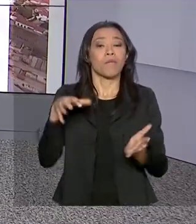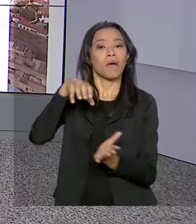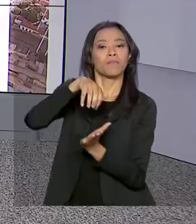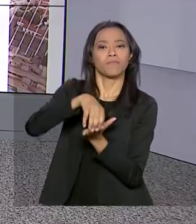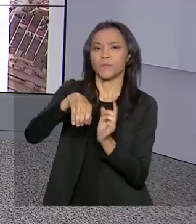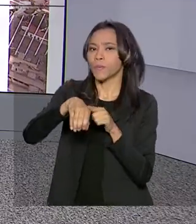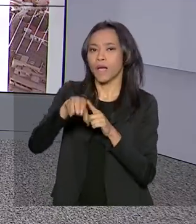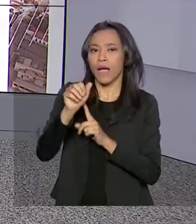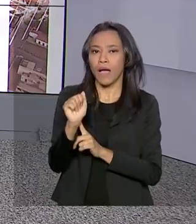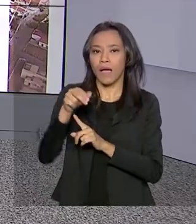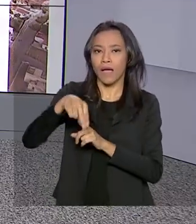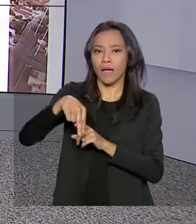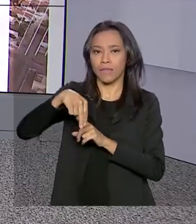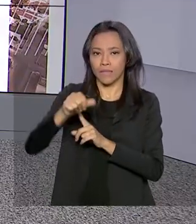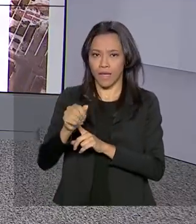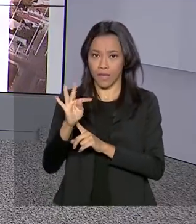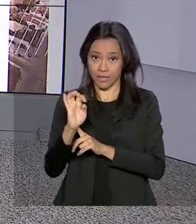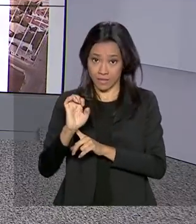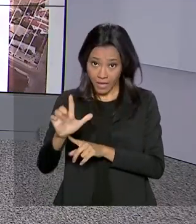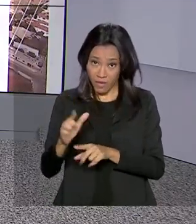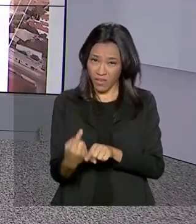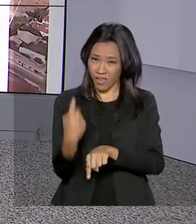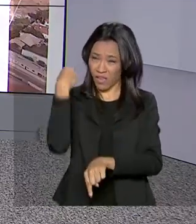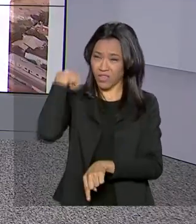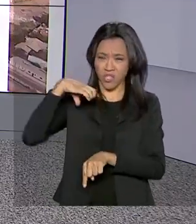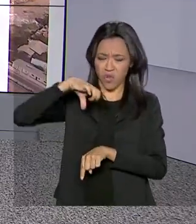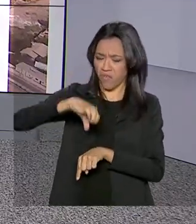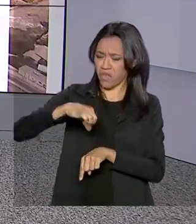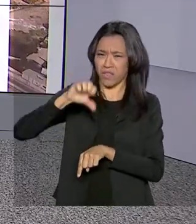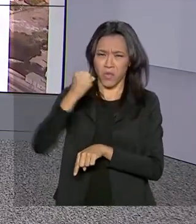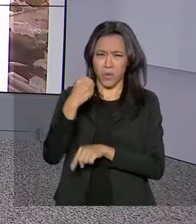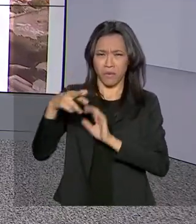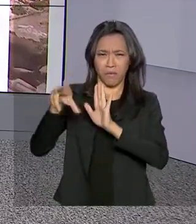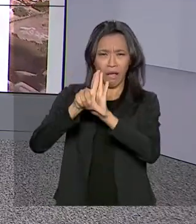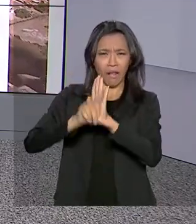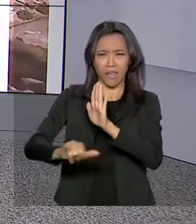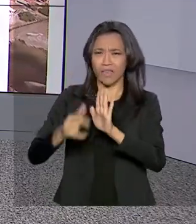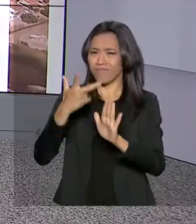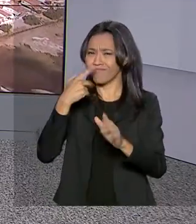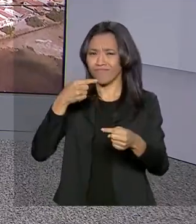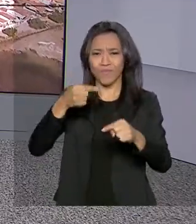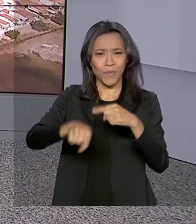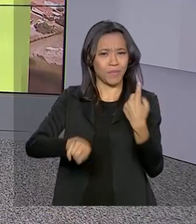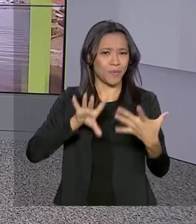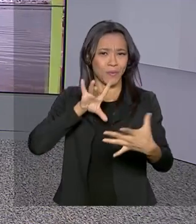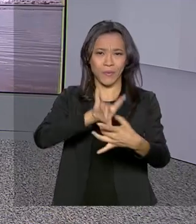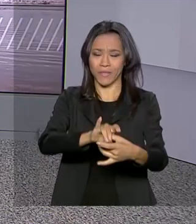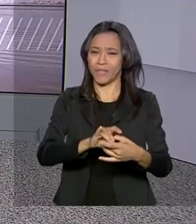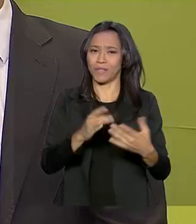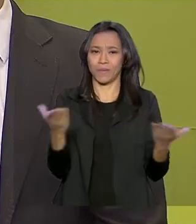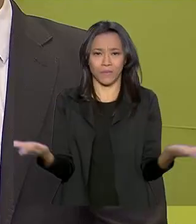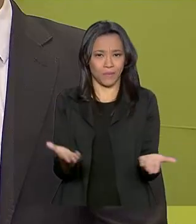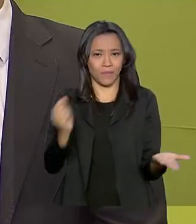a atual legislação, que é de 98, já não reflete a realidade do mercado brasileiro.